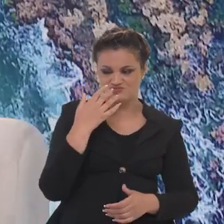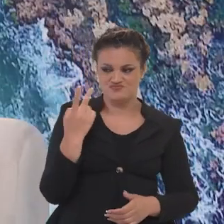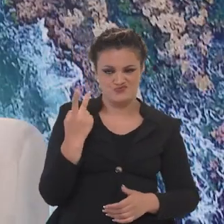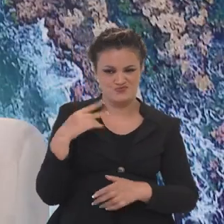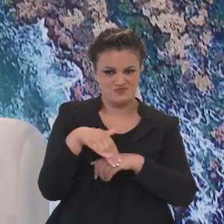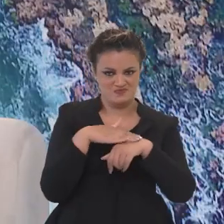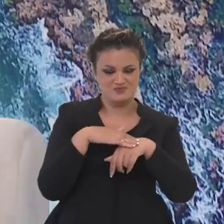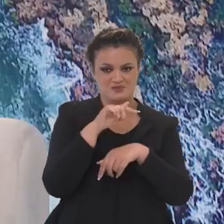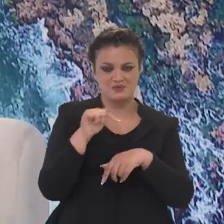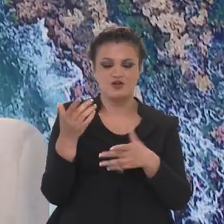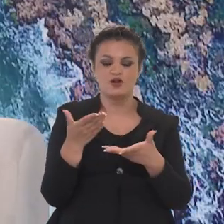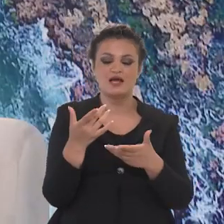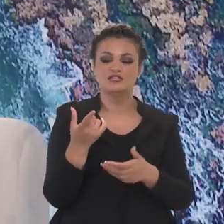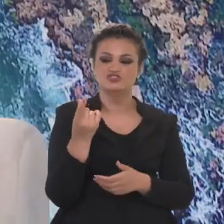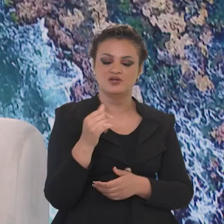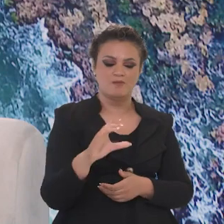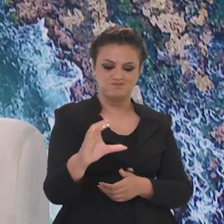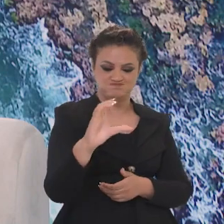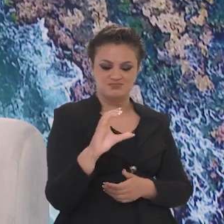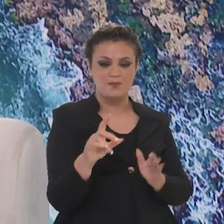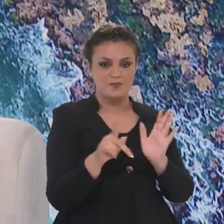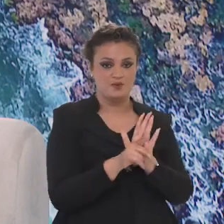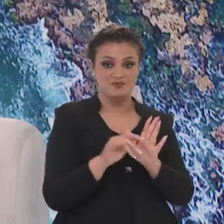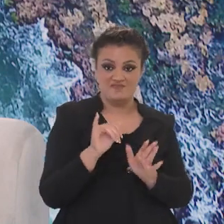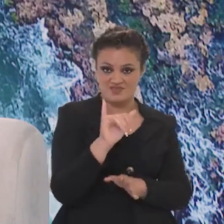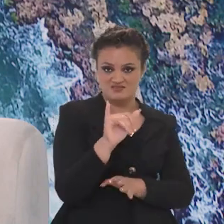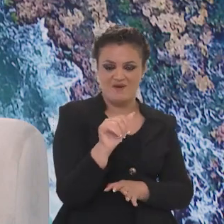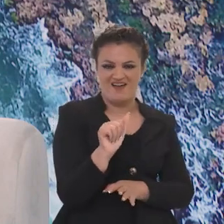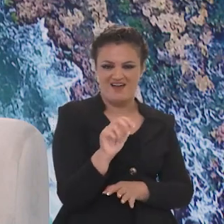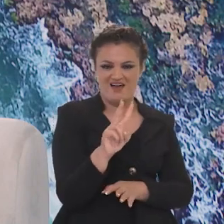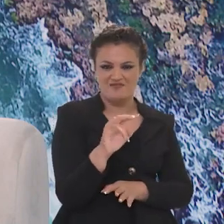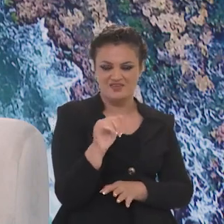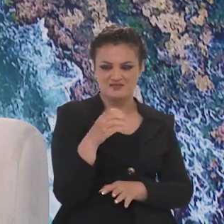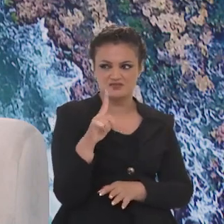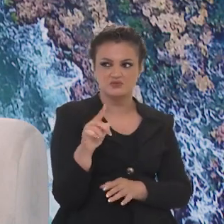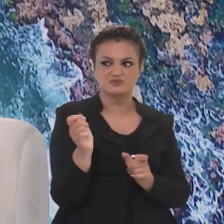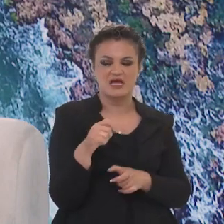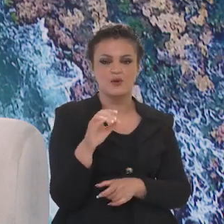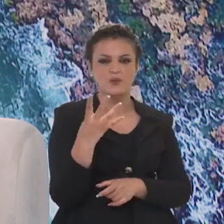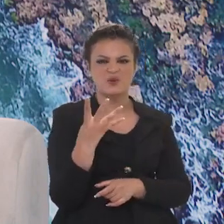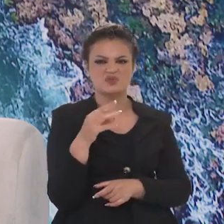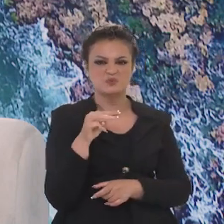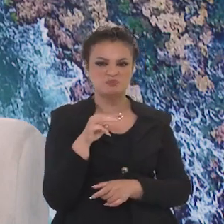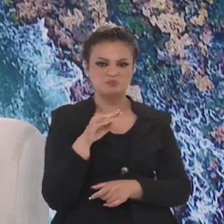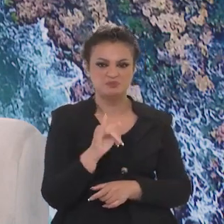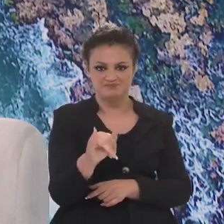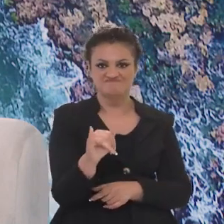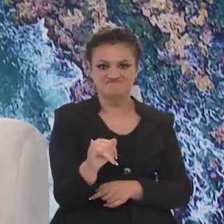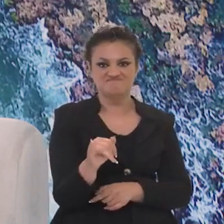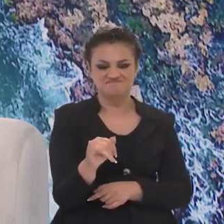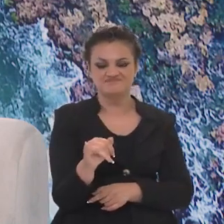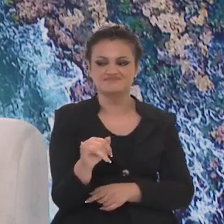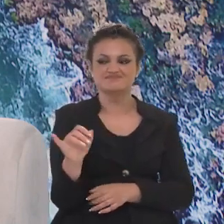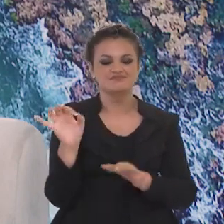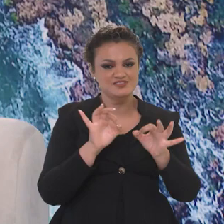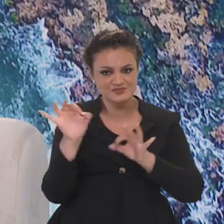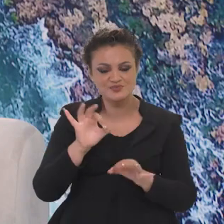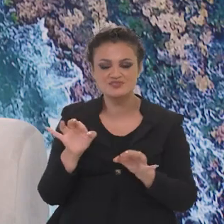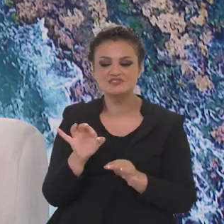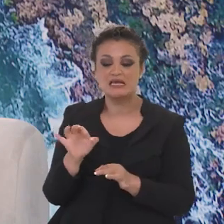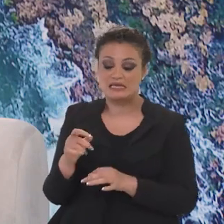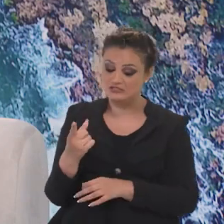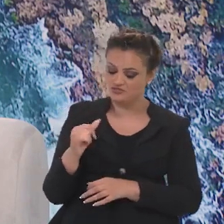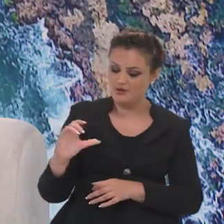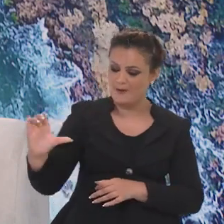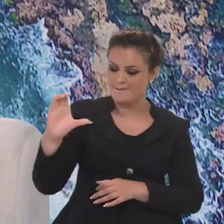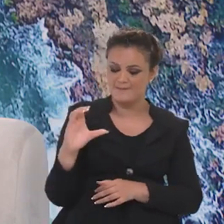e a gente tem um projeto de pegar o Fundo Nacional de Aviação, que é um fundo hoje de 4 bilhões, que está indo só para pagar superávores primários. E a gente